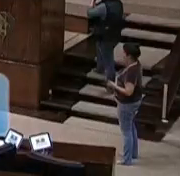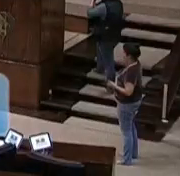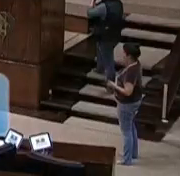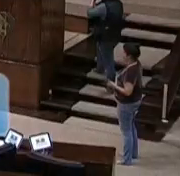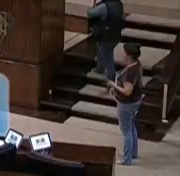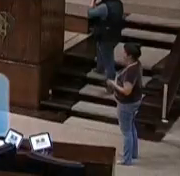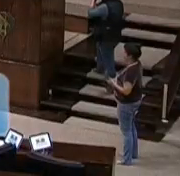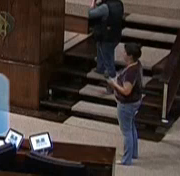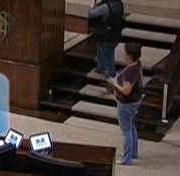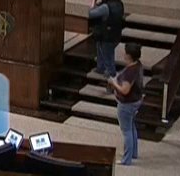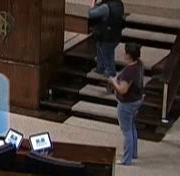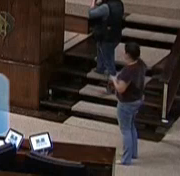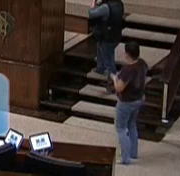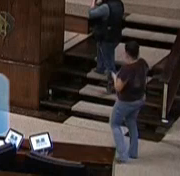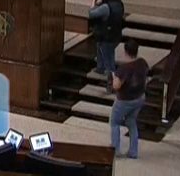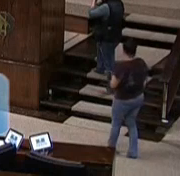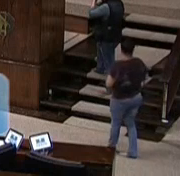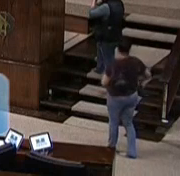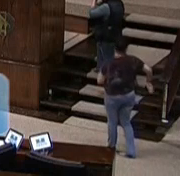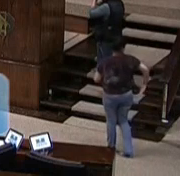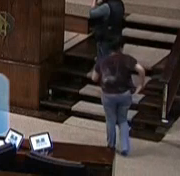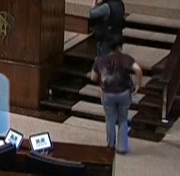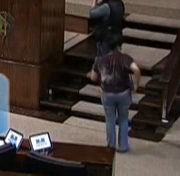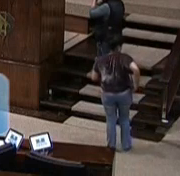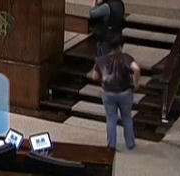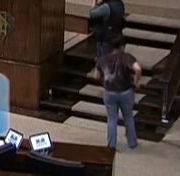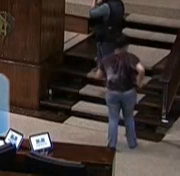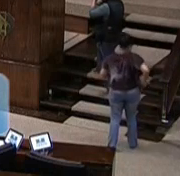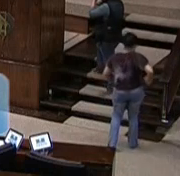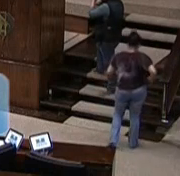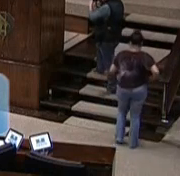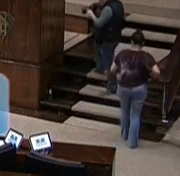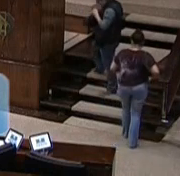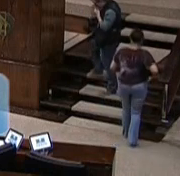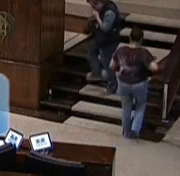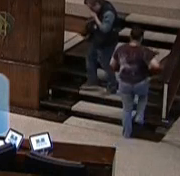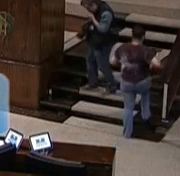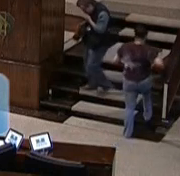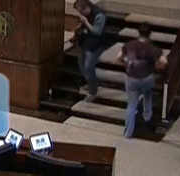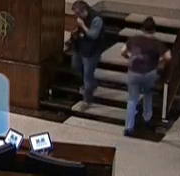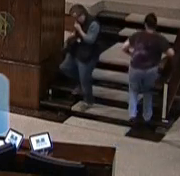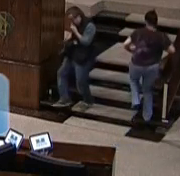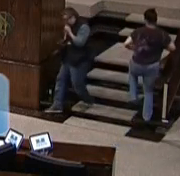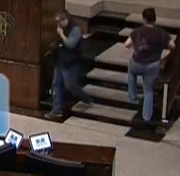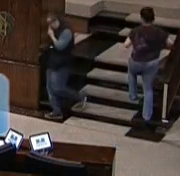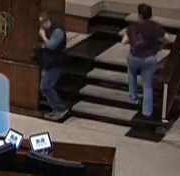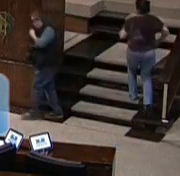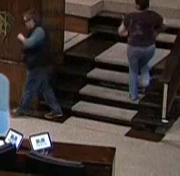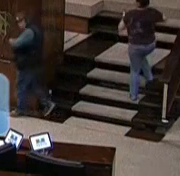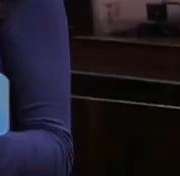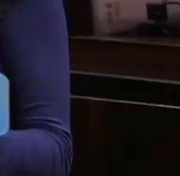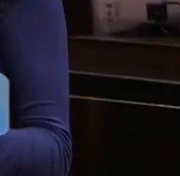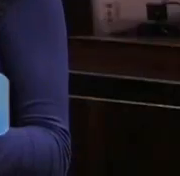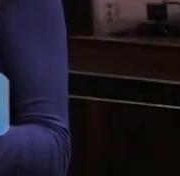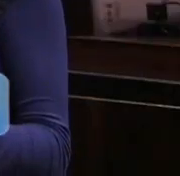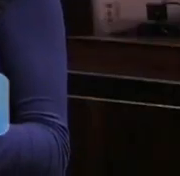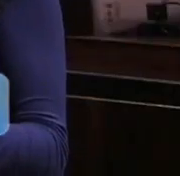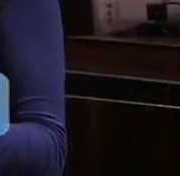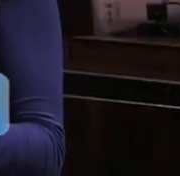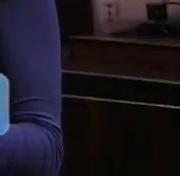Eu gostaria de fazer uma saudação ao presidente Tarsís Zimmermann, que preside a sessão de hoje,